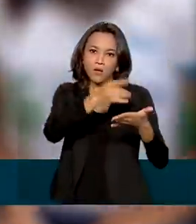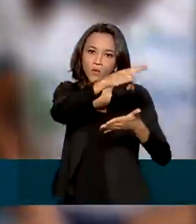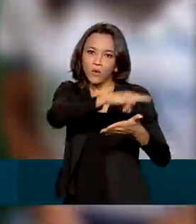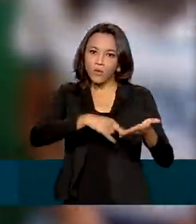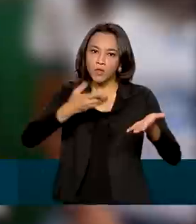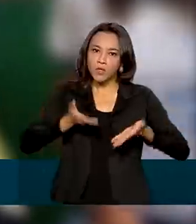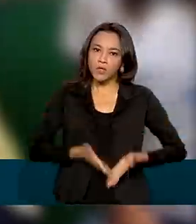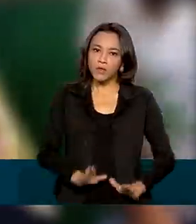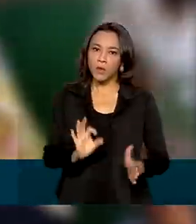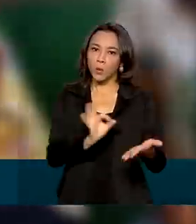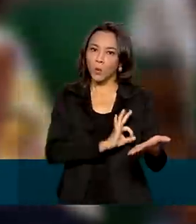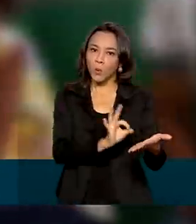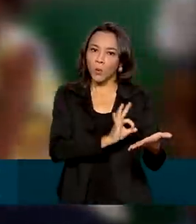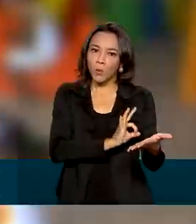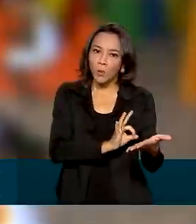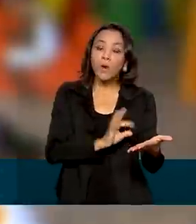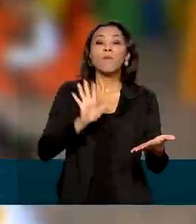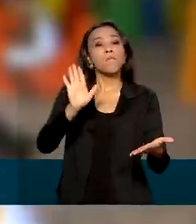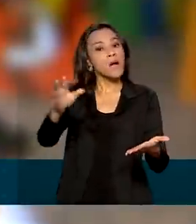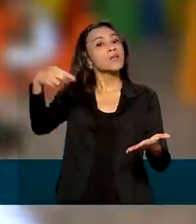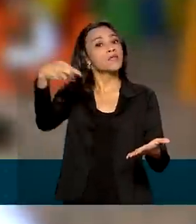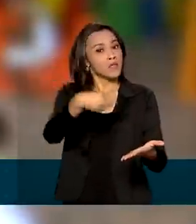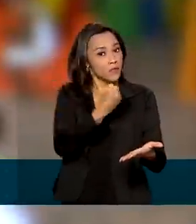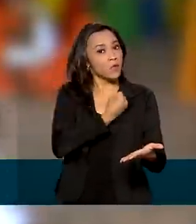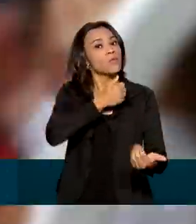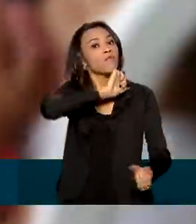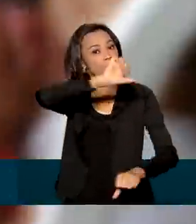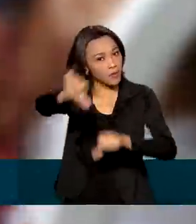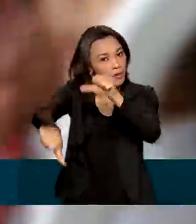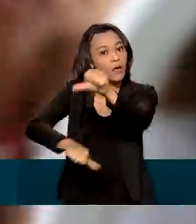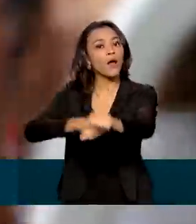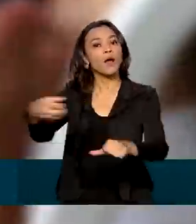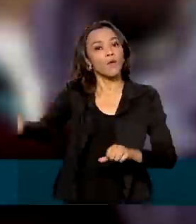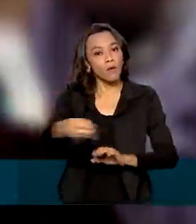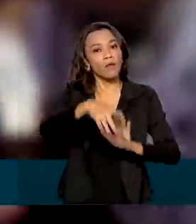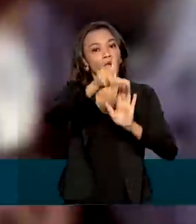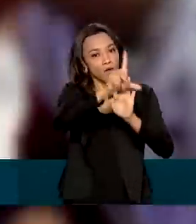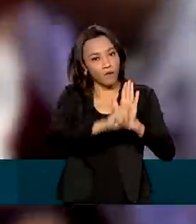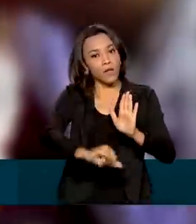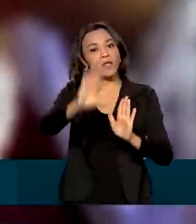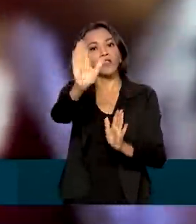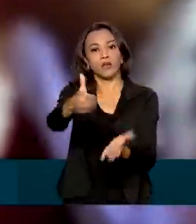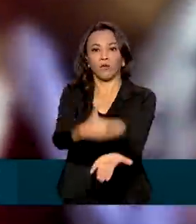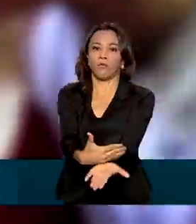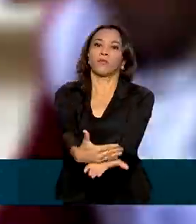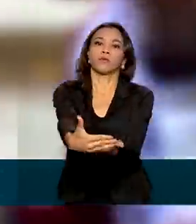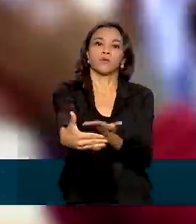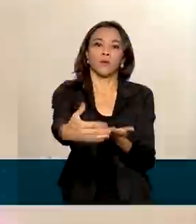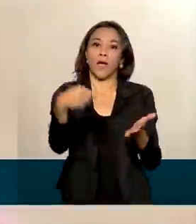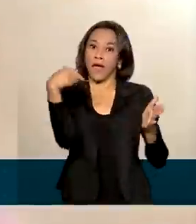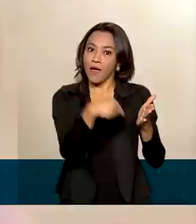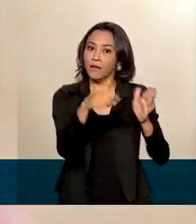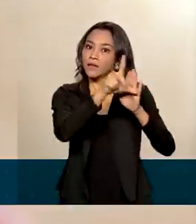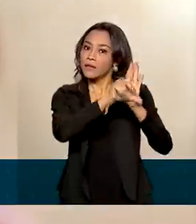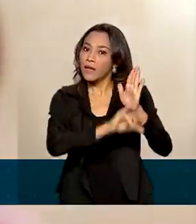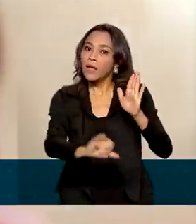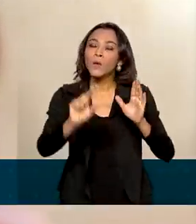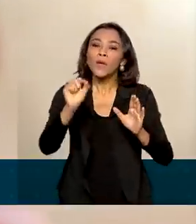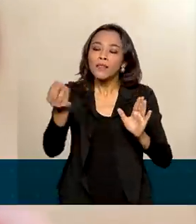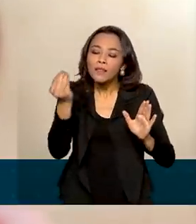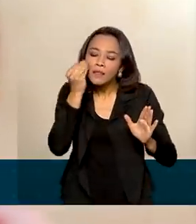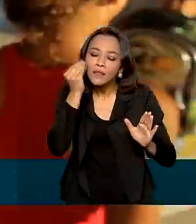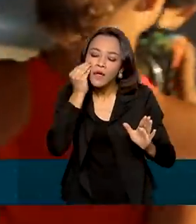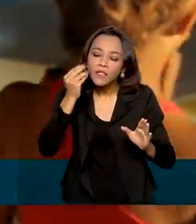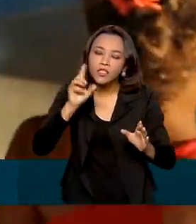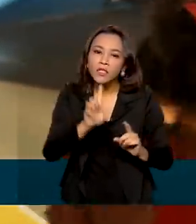Mas esse número deve mudar com a nova lei que já está em vigor. Ela permite que o teste de